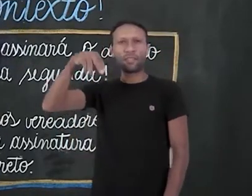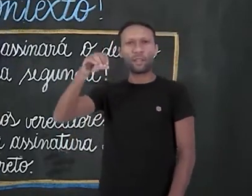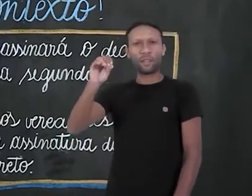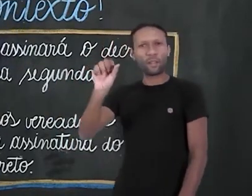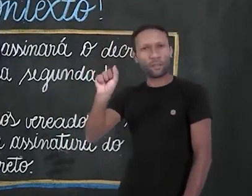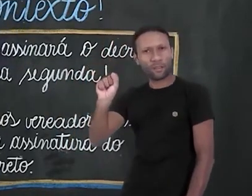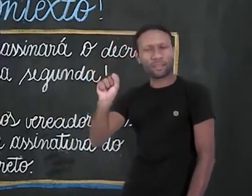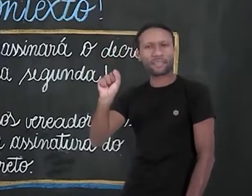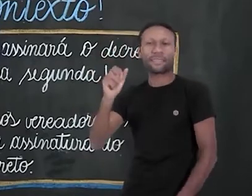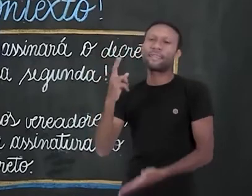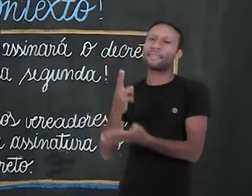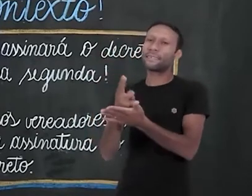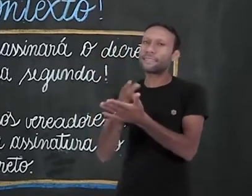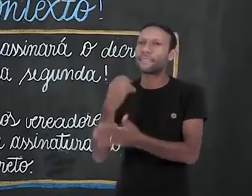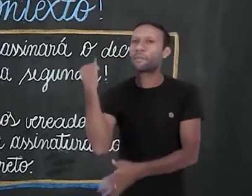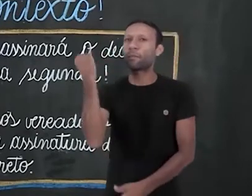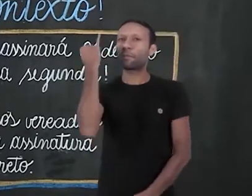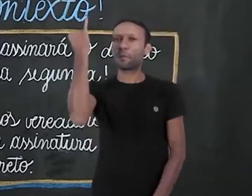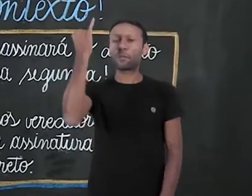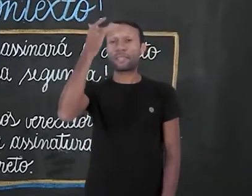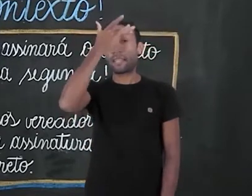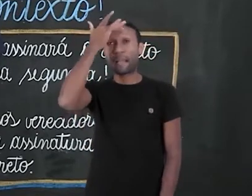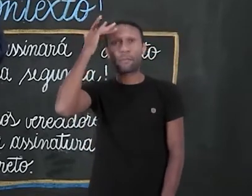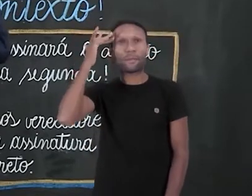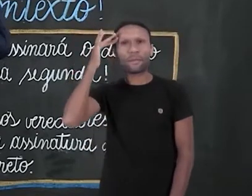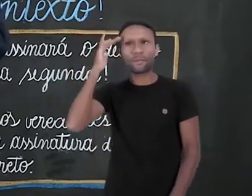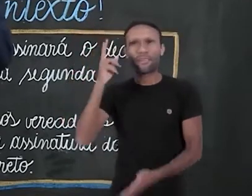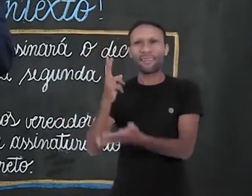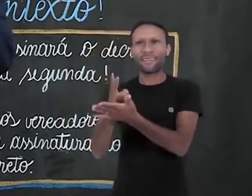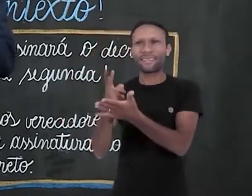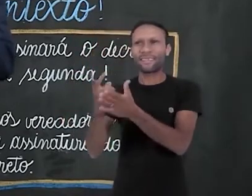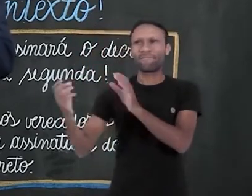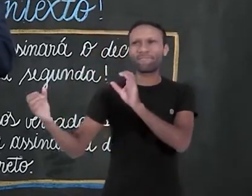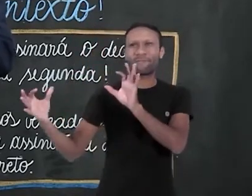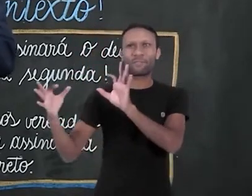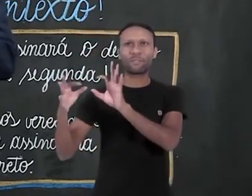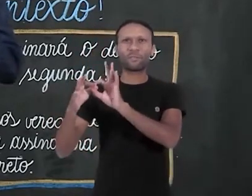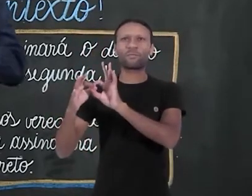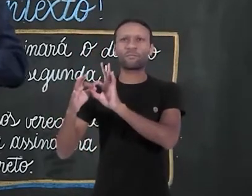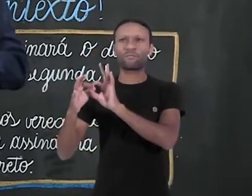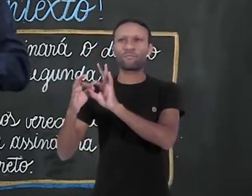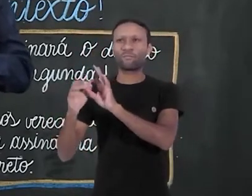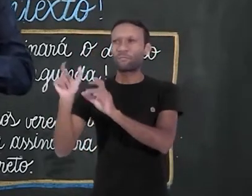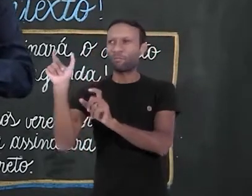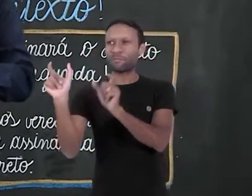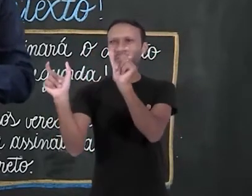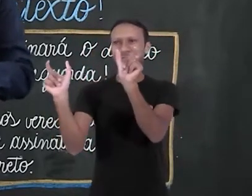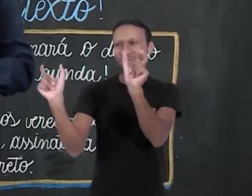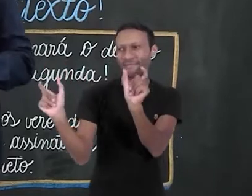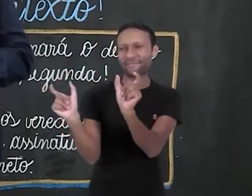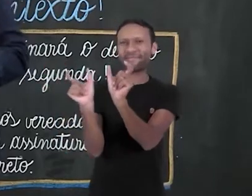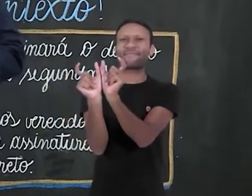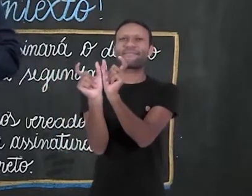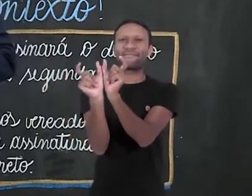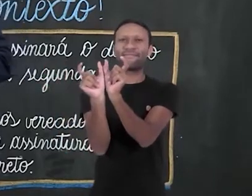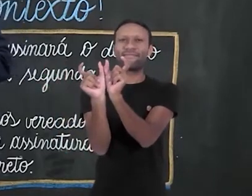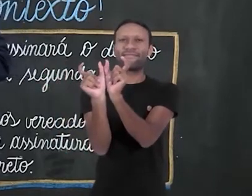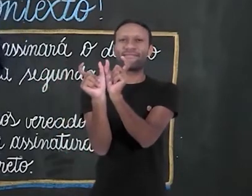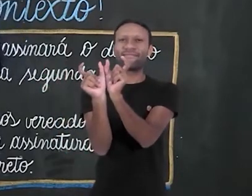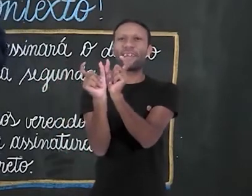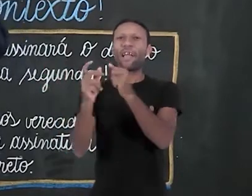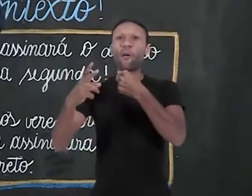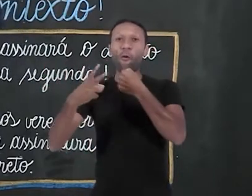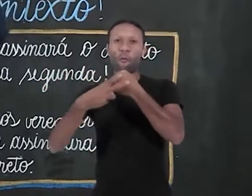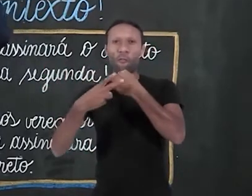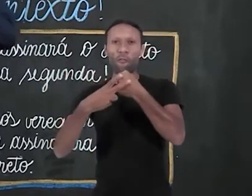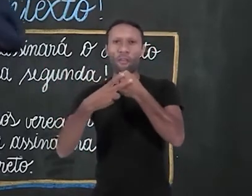importante você lembrar que o sujeito concorda com a pessoa do discurso ao qual ele se refere. Então, se eu estou falando de nós, o verbo tem que ir para o plural.